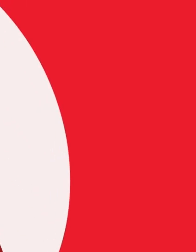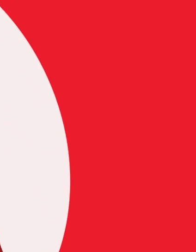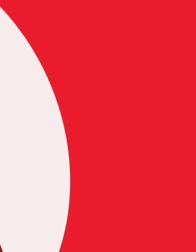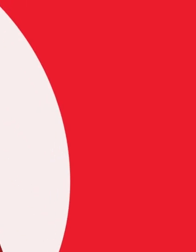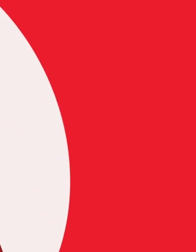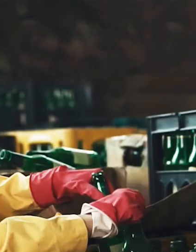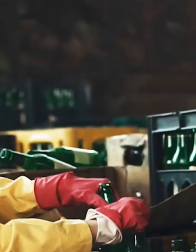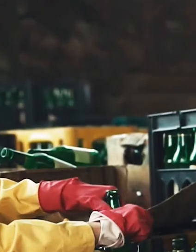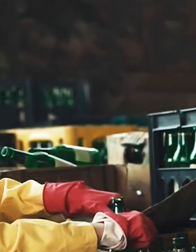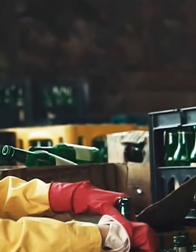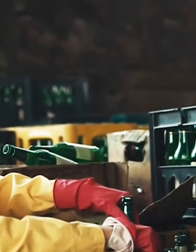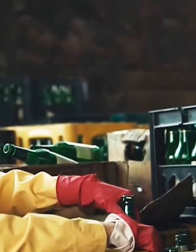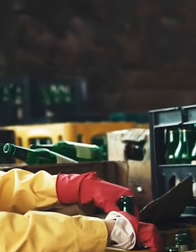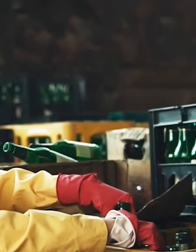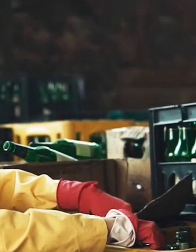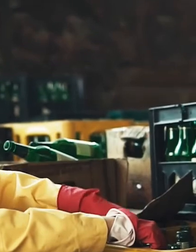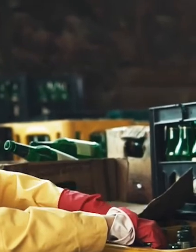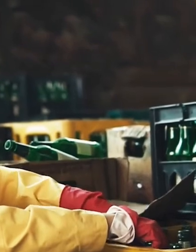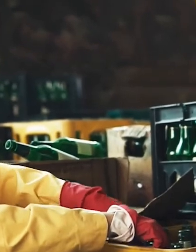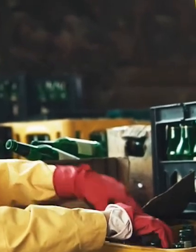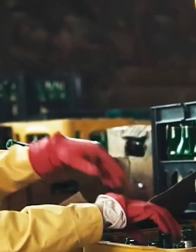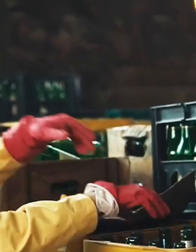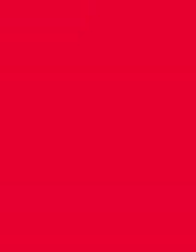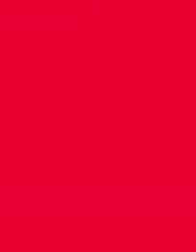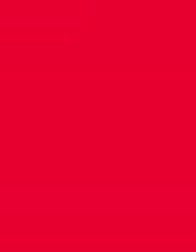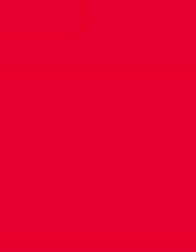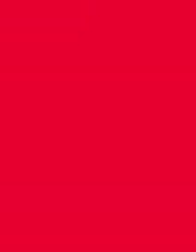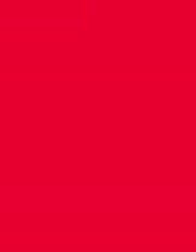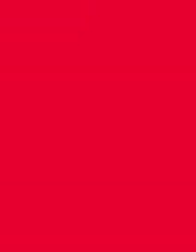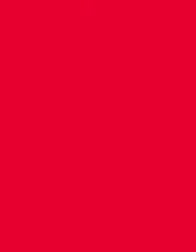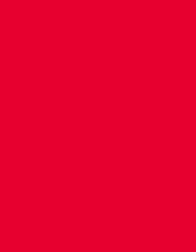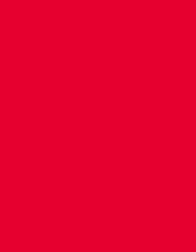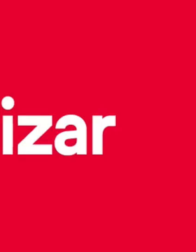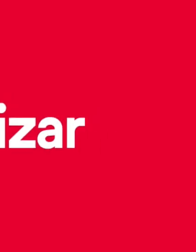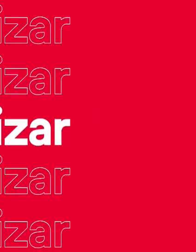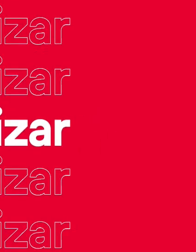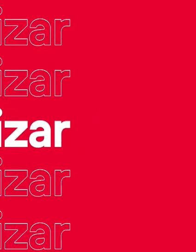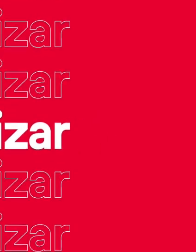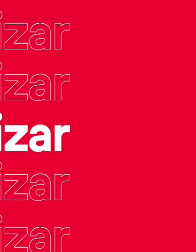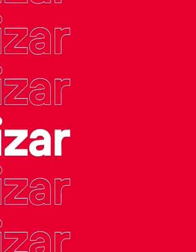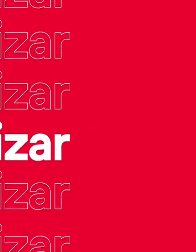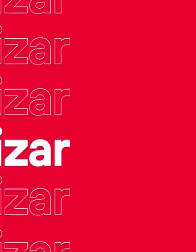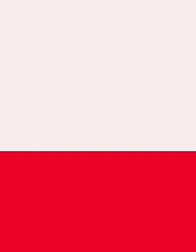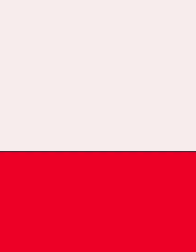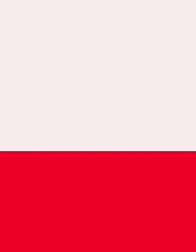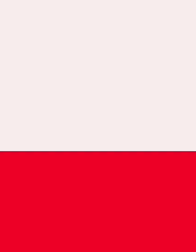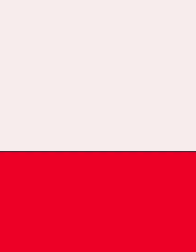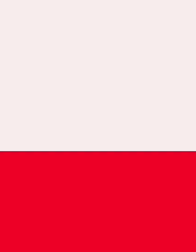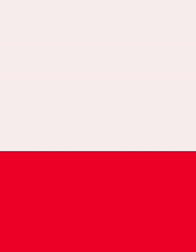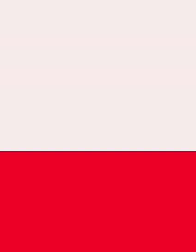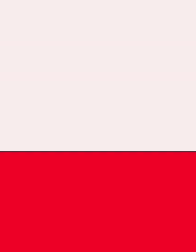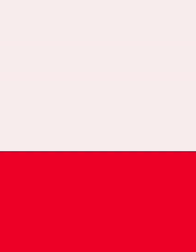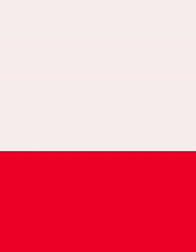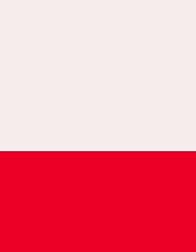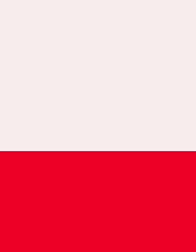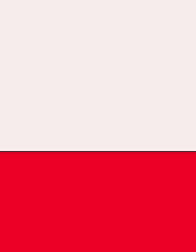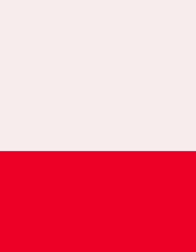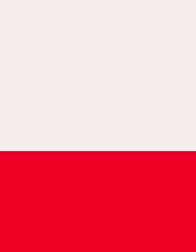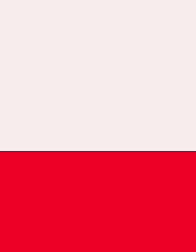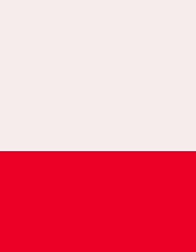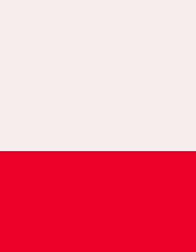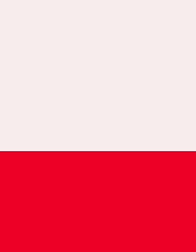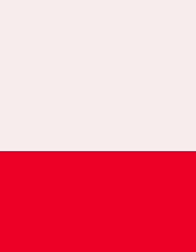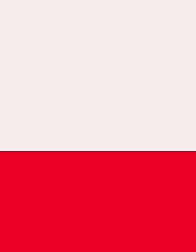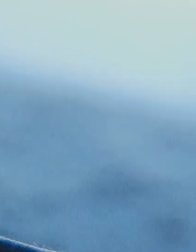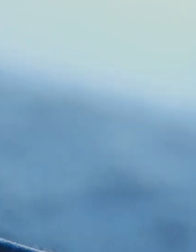sustentável Reforçar a economia circular Repensar Reciclar Reutilizar Mas isso não